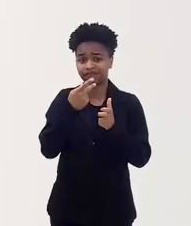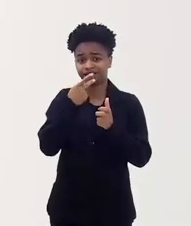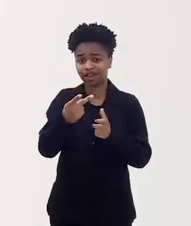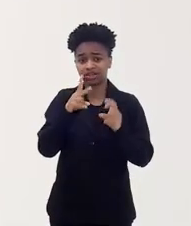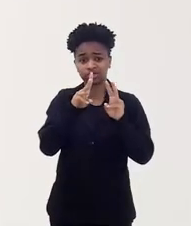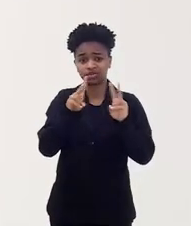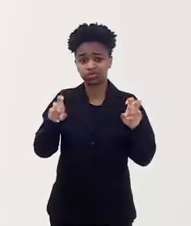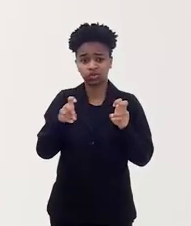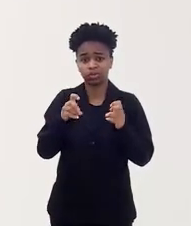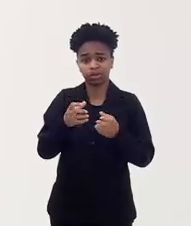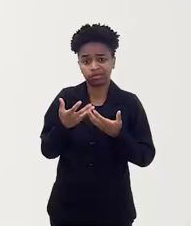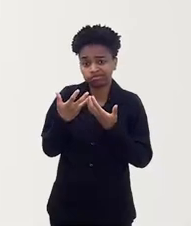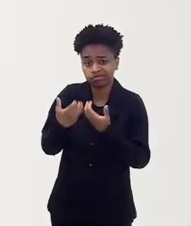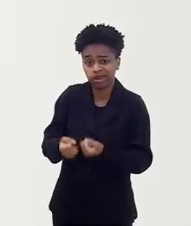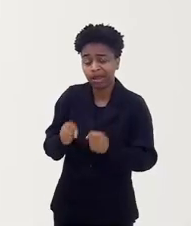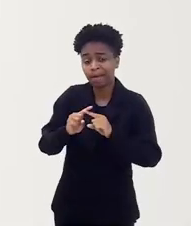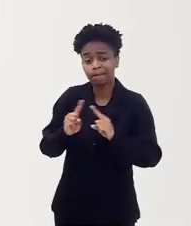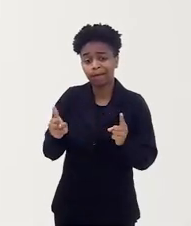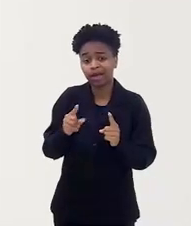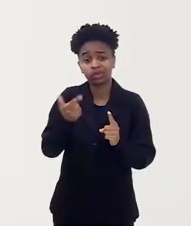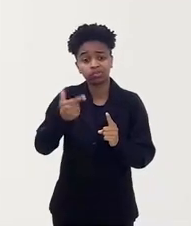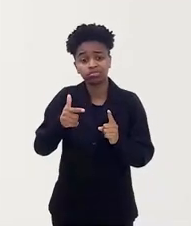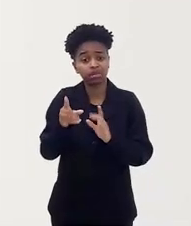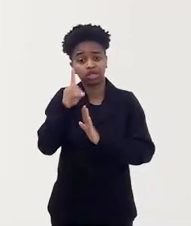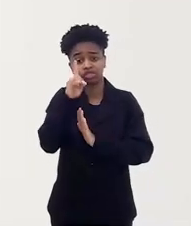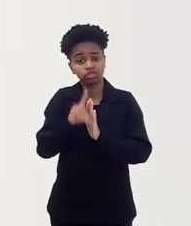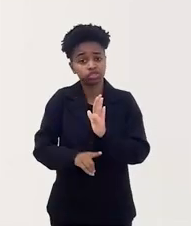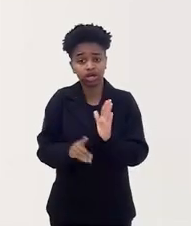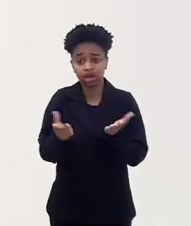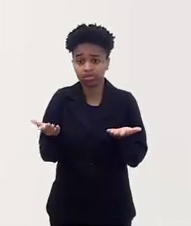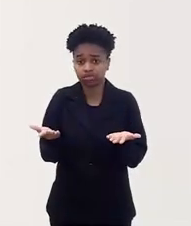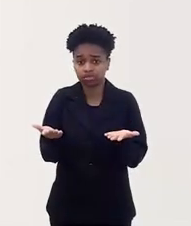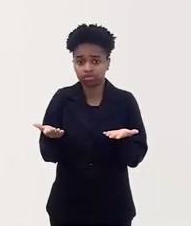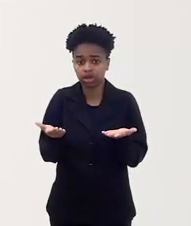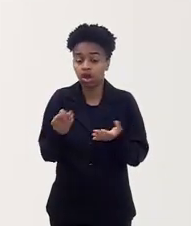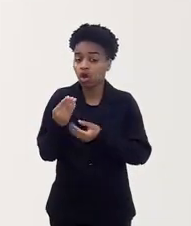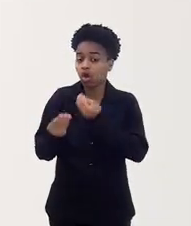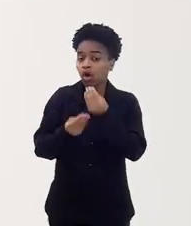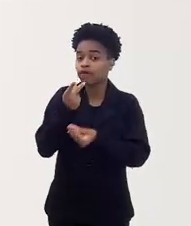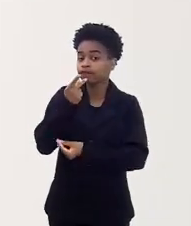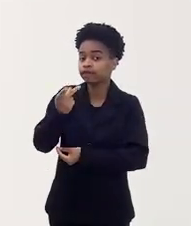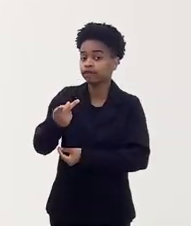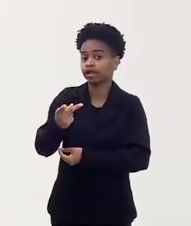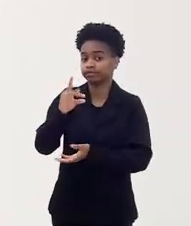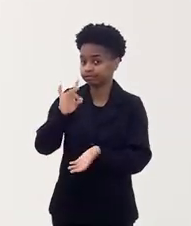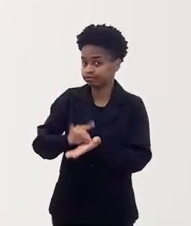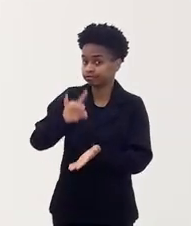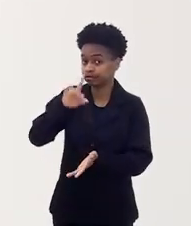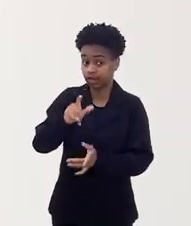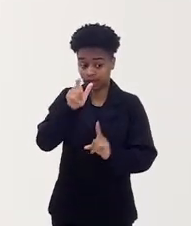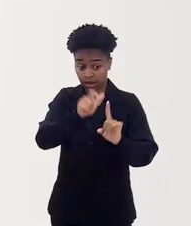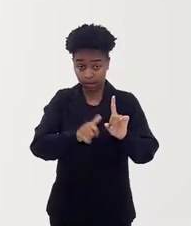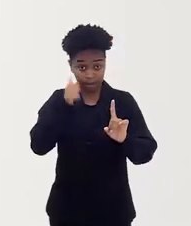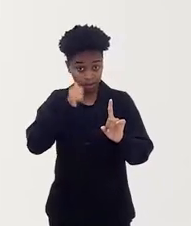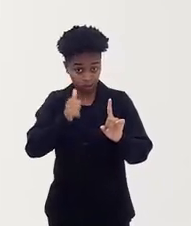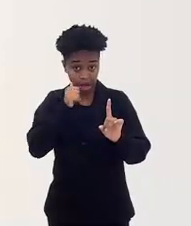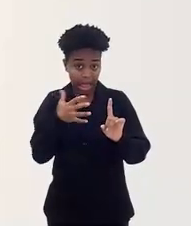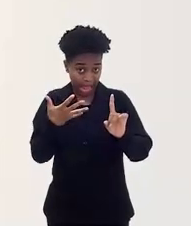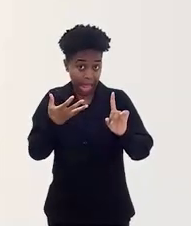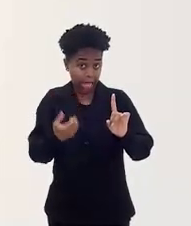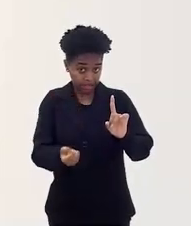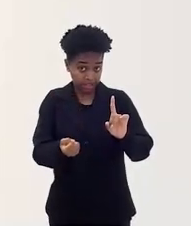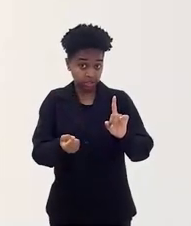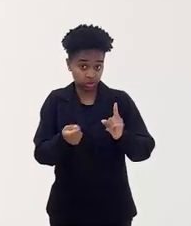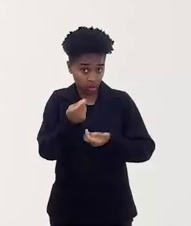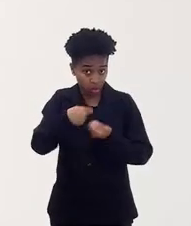no universo de efetivação e de exercício de direitos muito restritos. Como é a gente pode dizer efetivamente que uma mulher consentiu